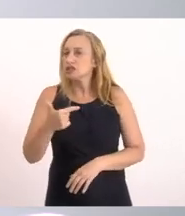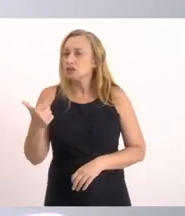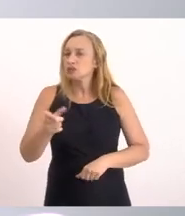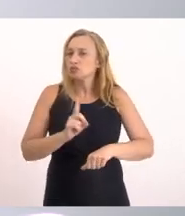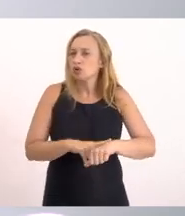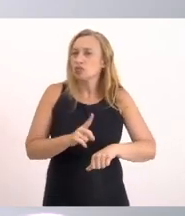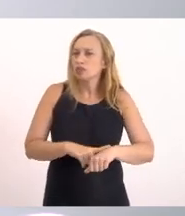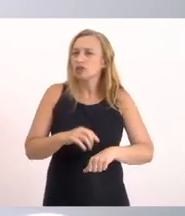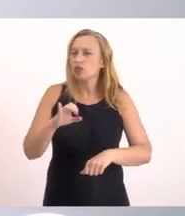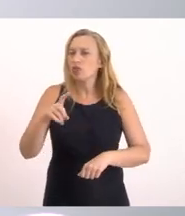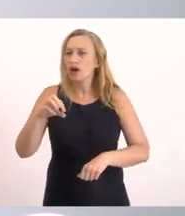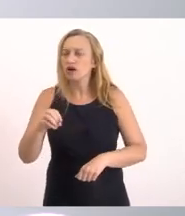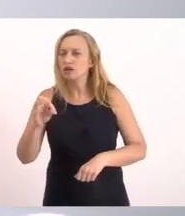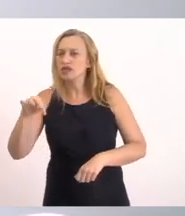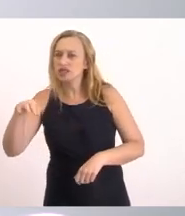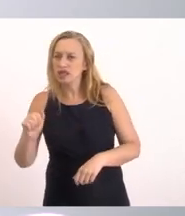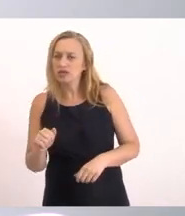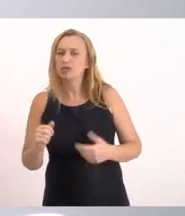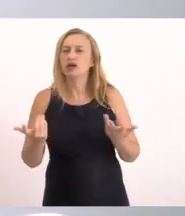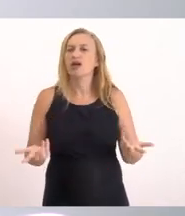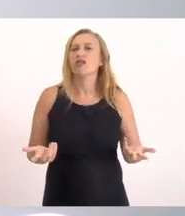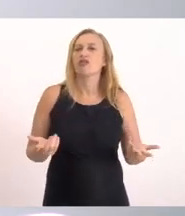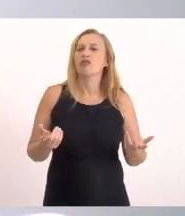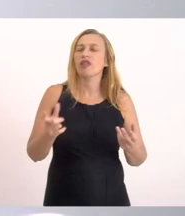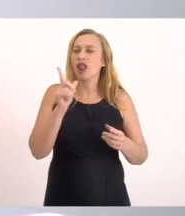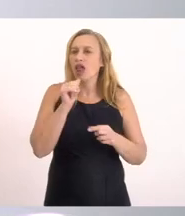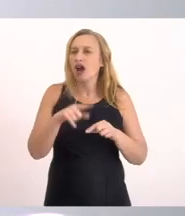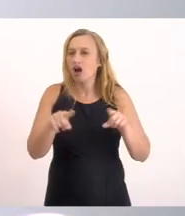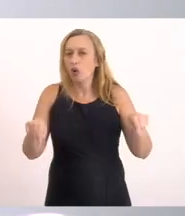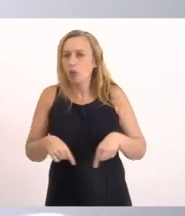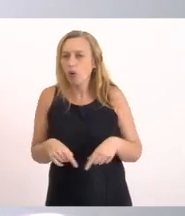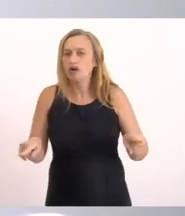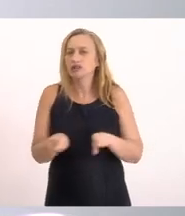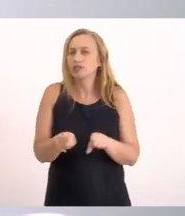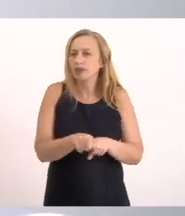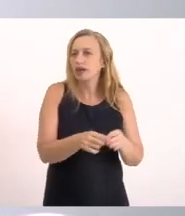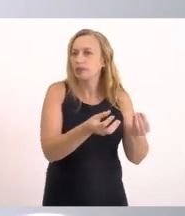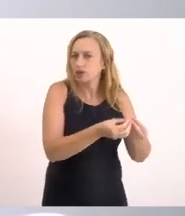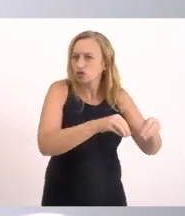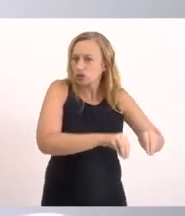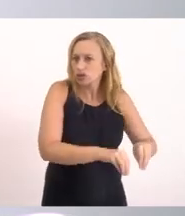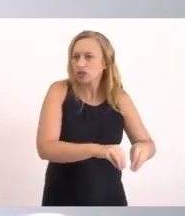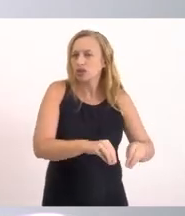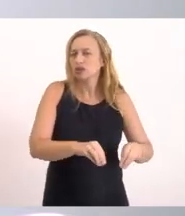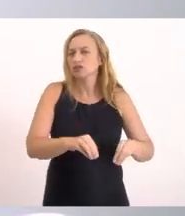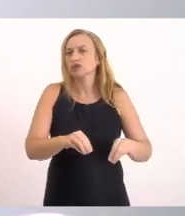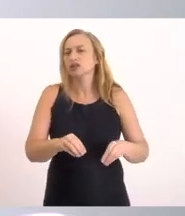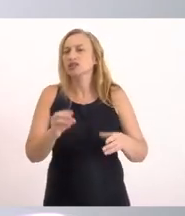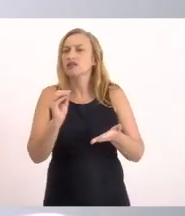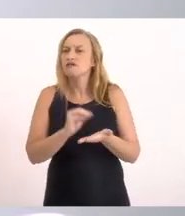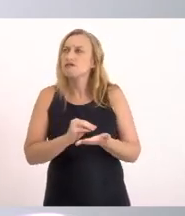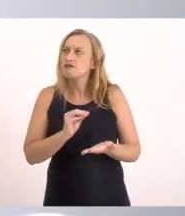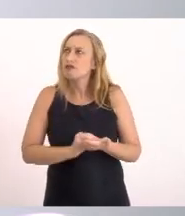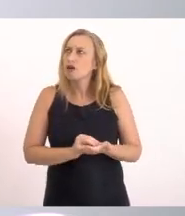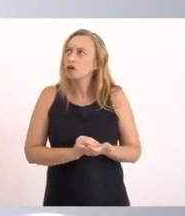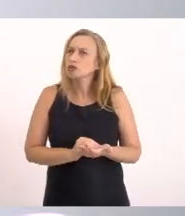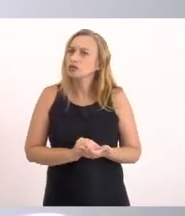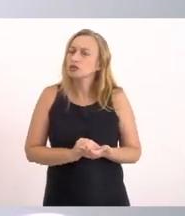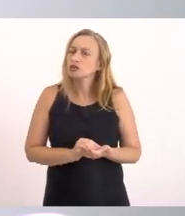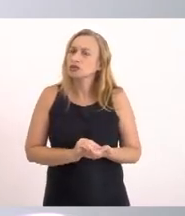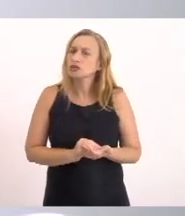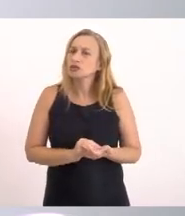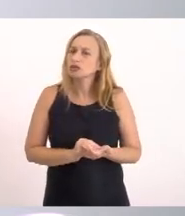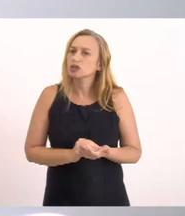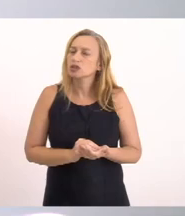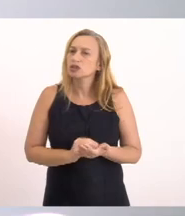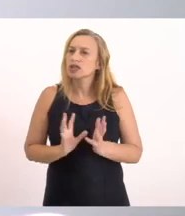O ecossistema Da lagoa Que também Estava sendo Muito prejudicado Por essa falta Desse canal